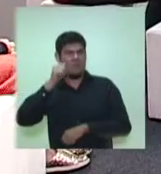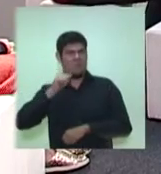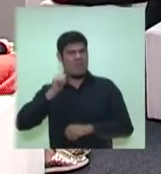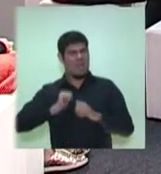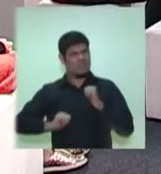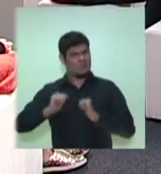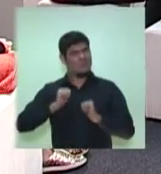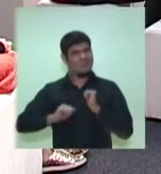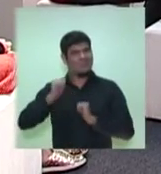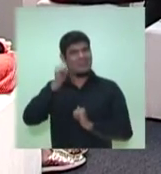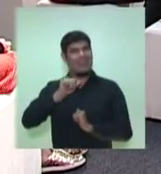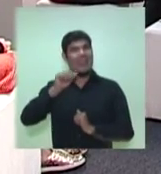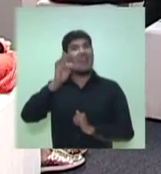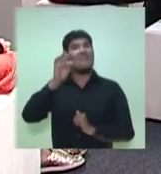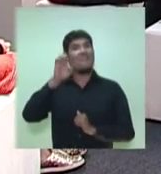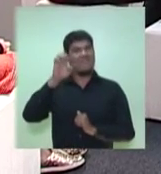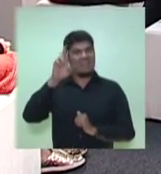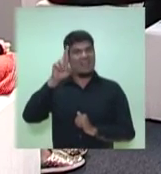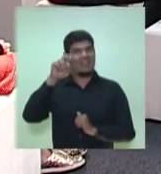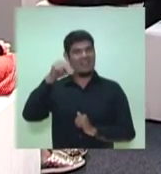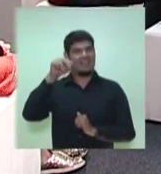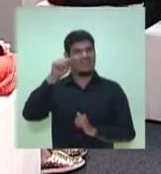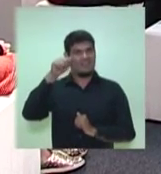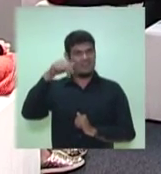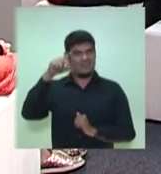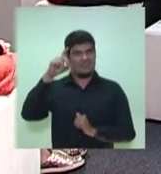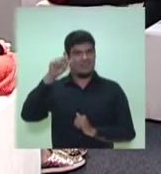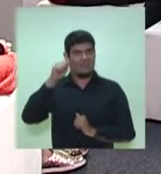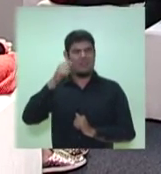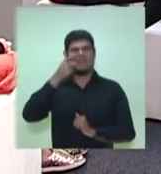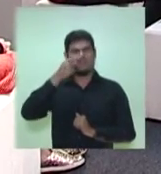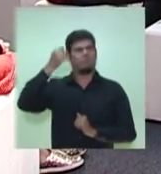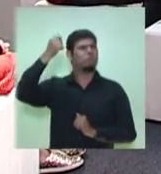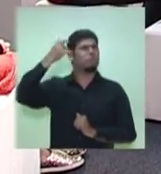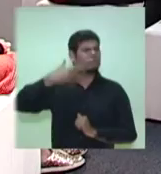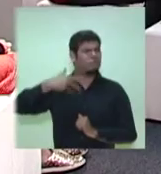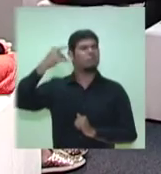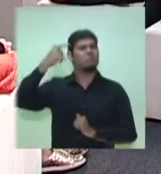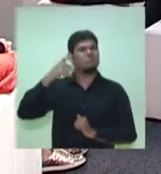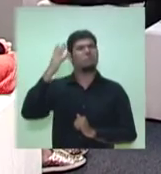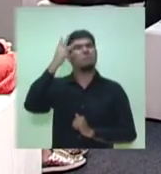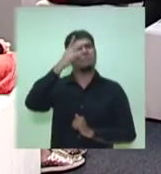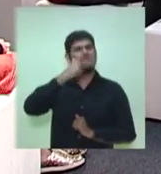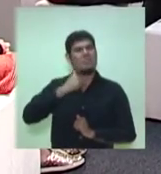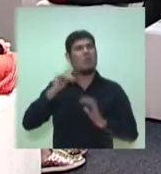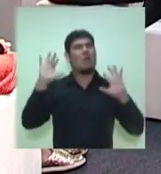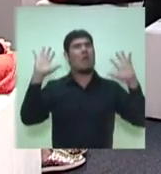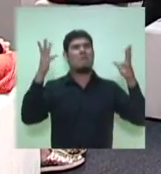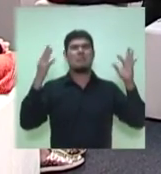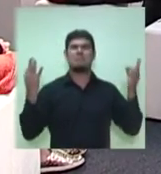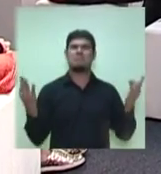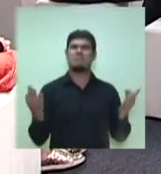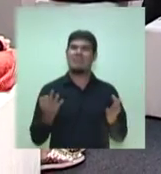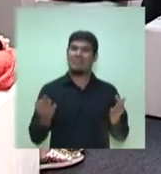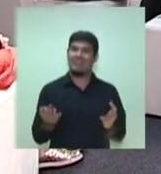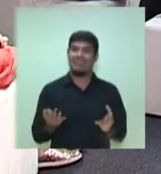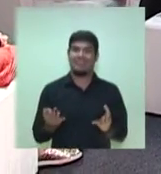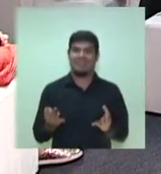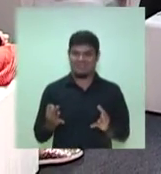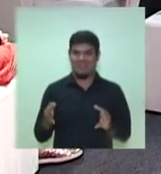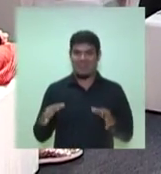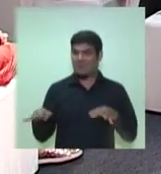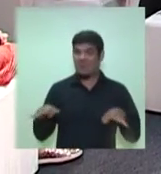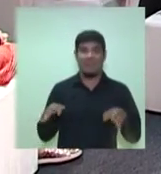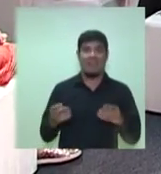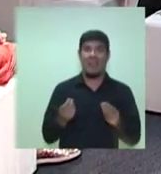duas palestras muito bonitas no Teatro dos Artistas. Um evento extraordinário, que movimenta a economia dos